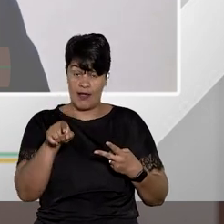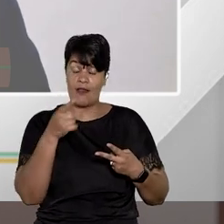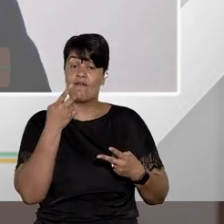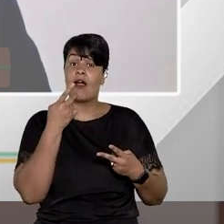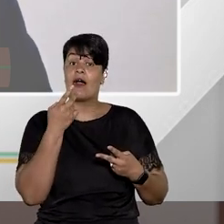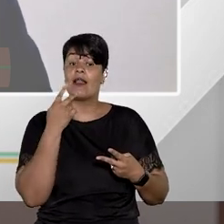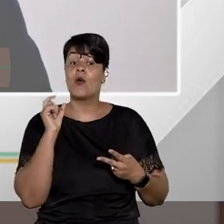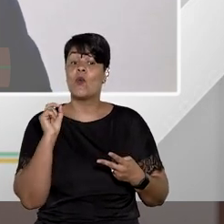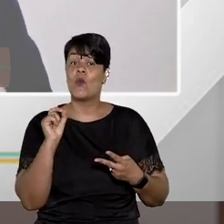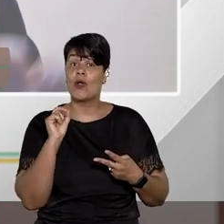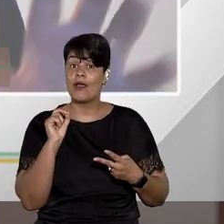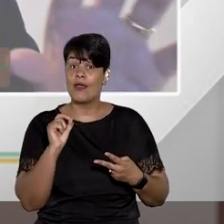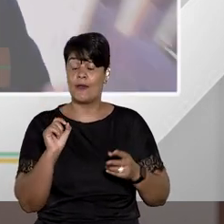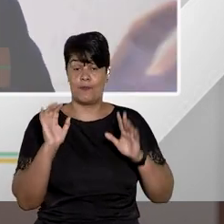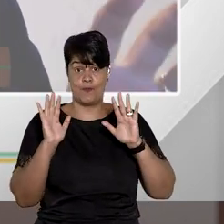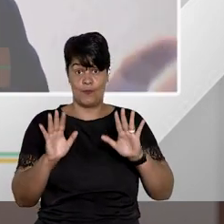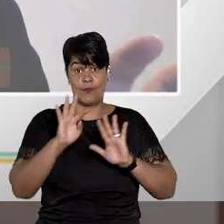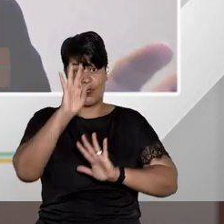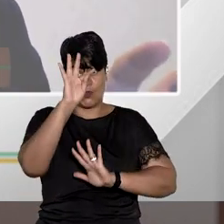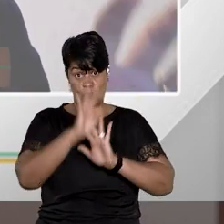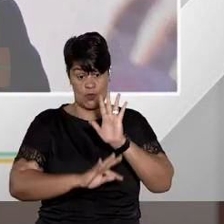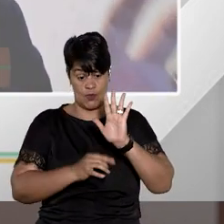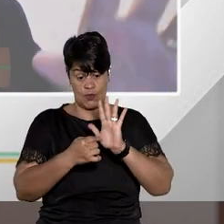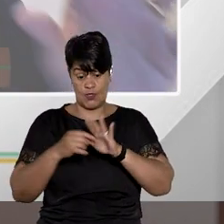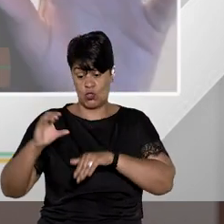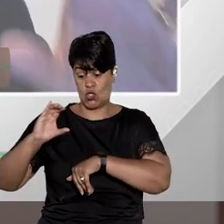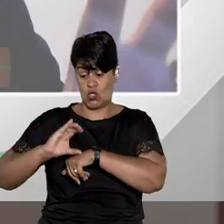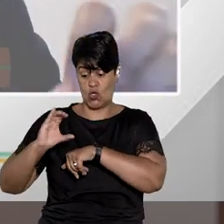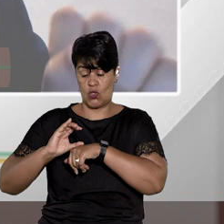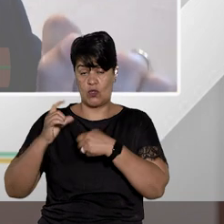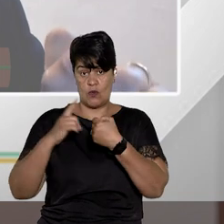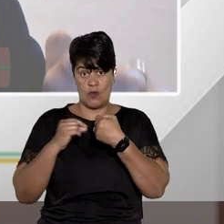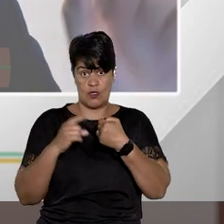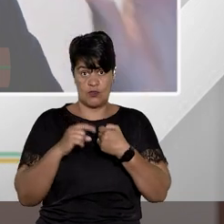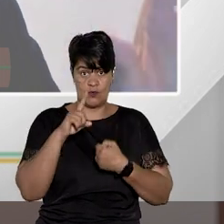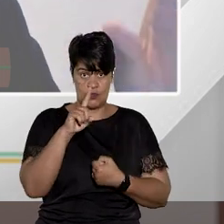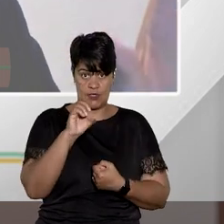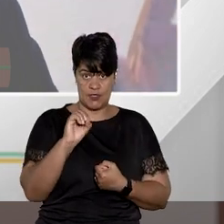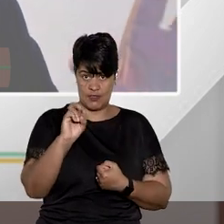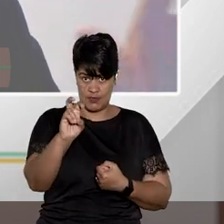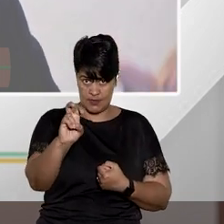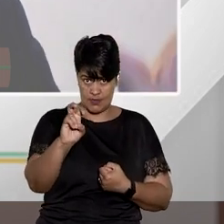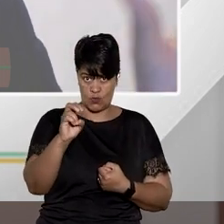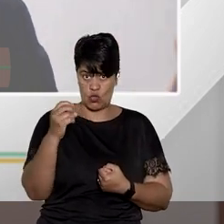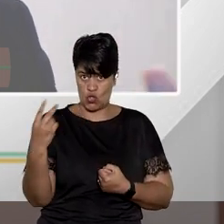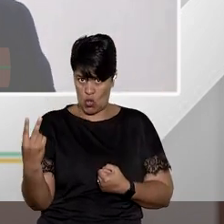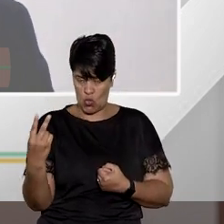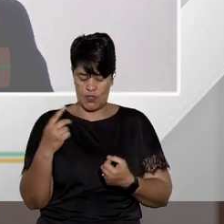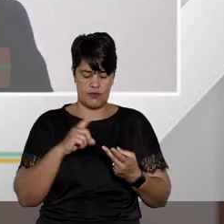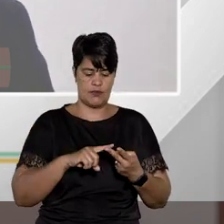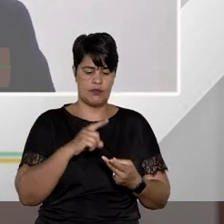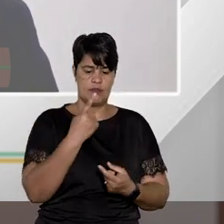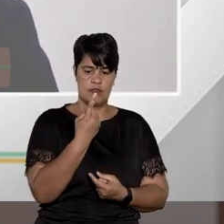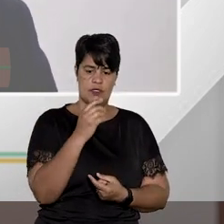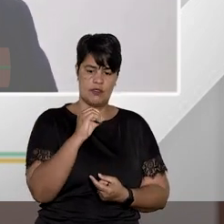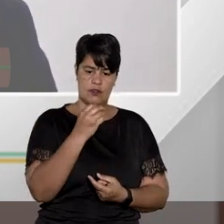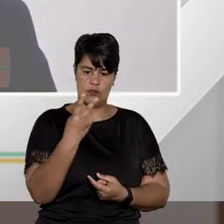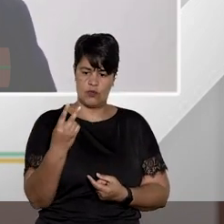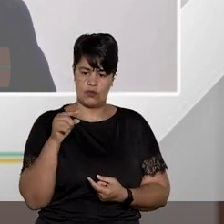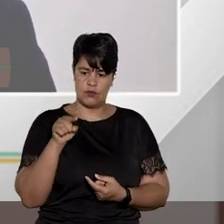e fala, olha, o texto constitucional no artigo 105.2, no artigo 102, inciso 2,